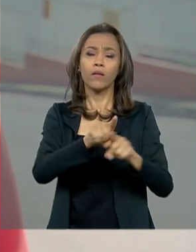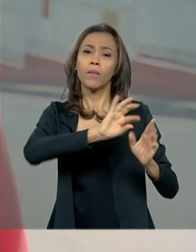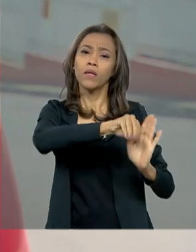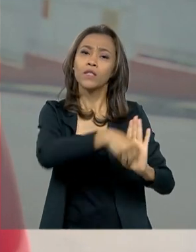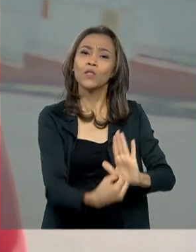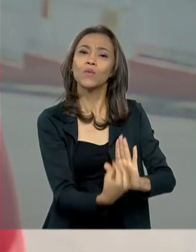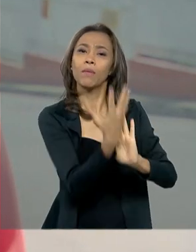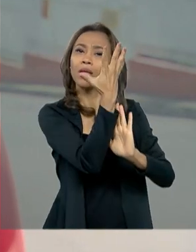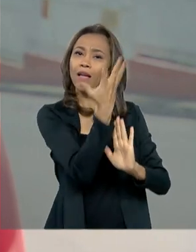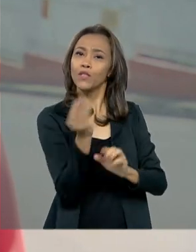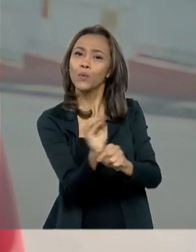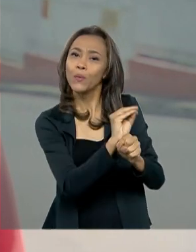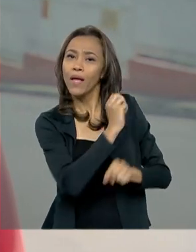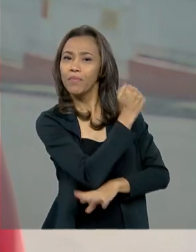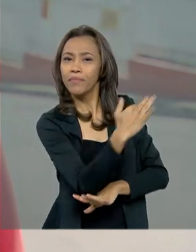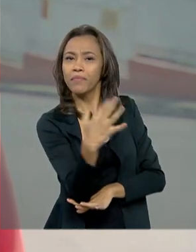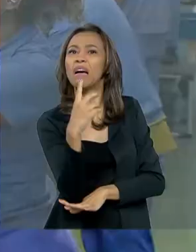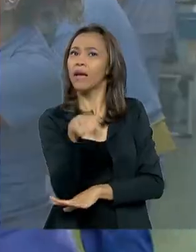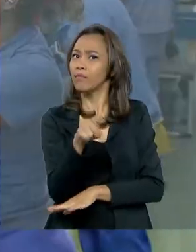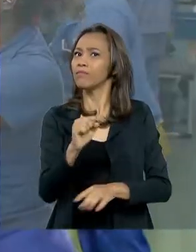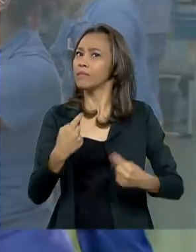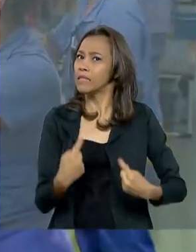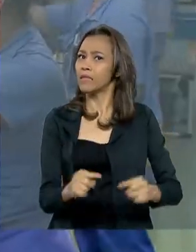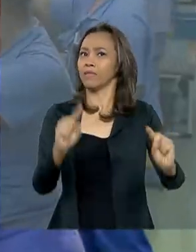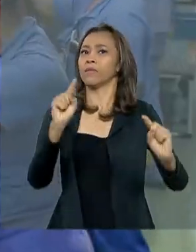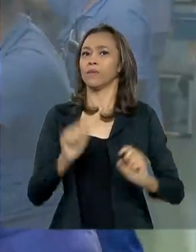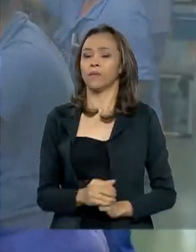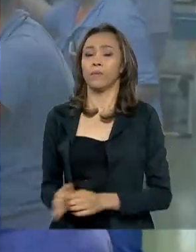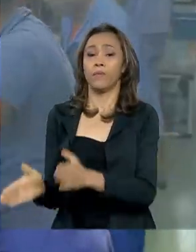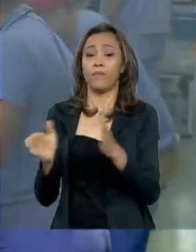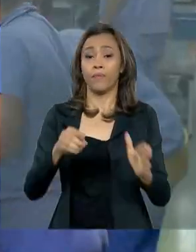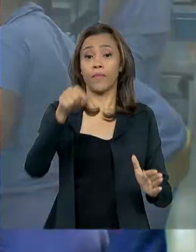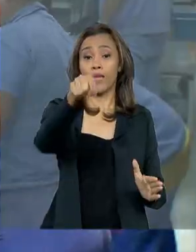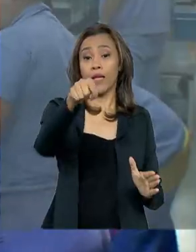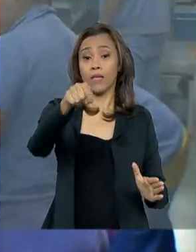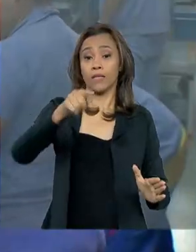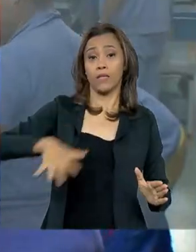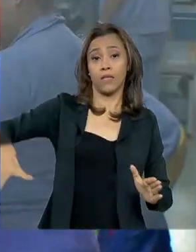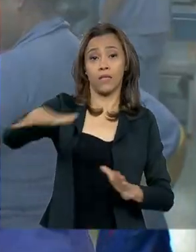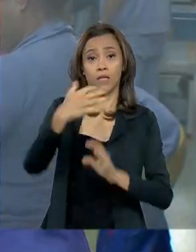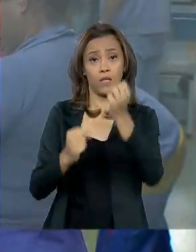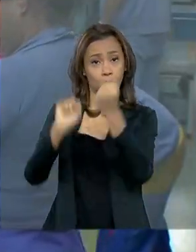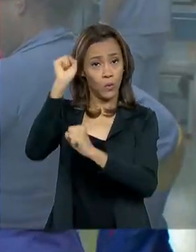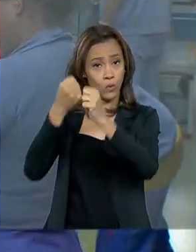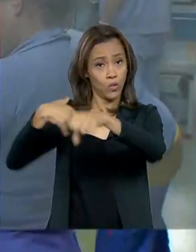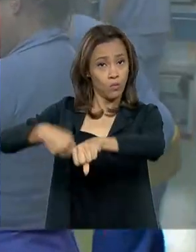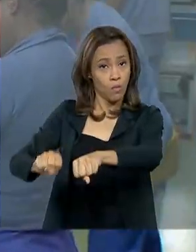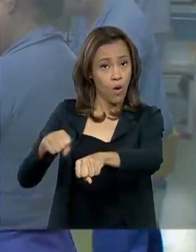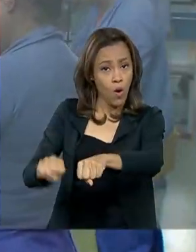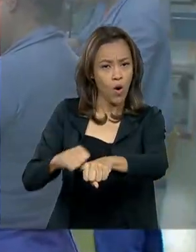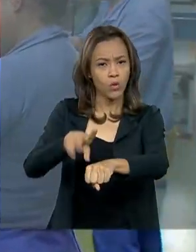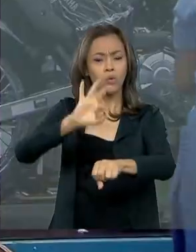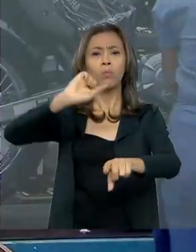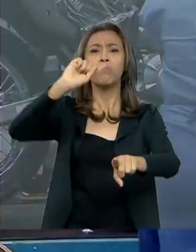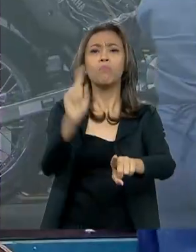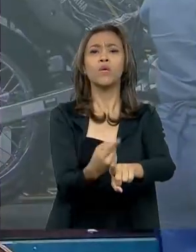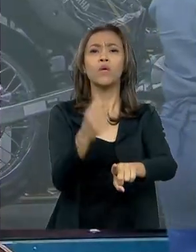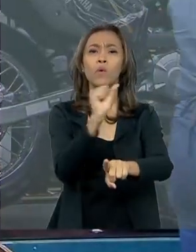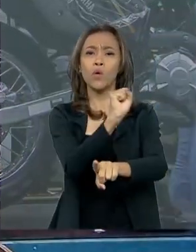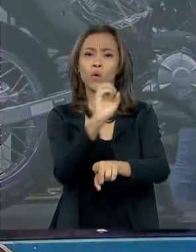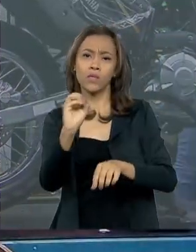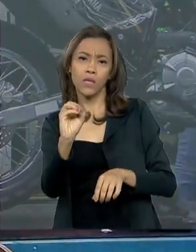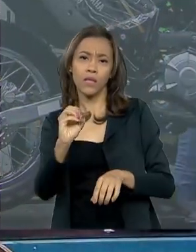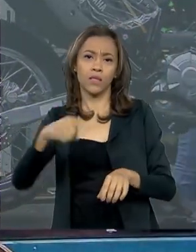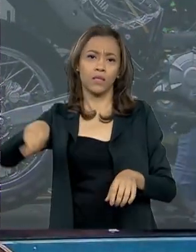tem sido o principal desafio. Nesta indústria de motos, onde trabalham cerca de 1.800 funcionários e a